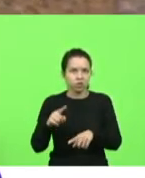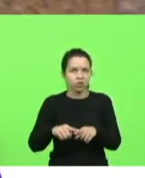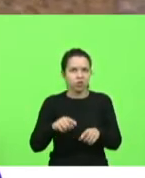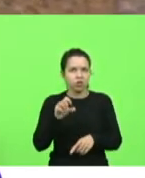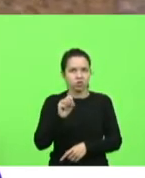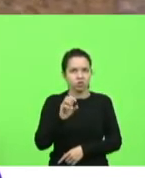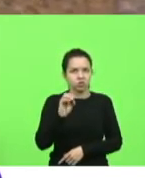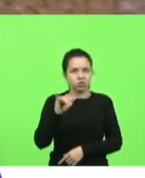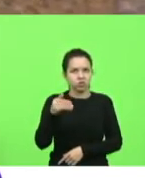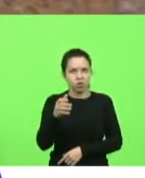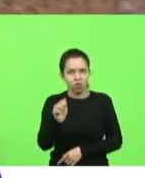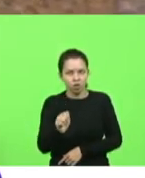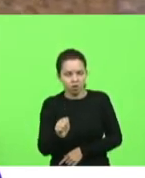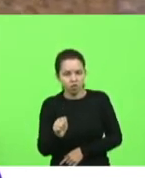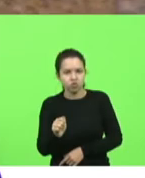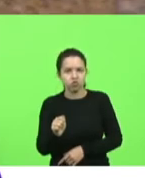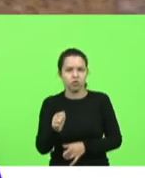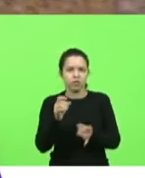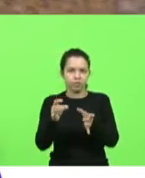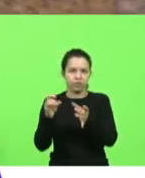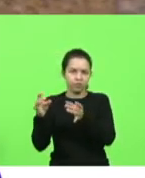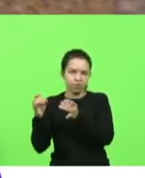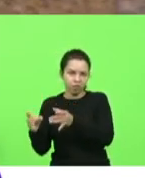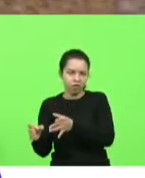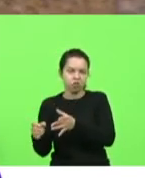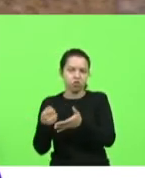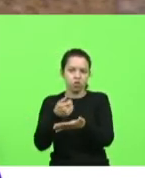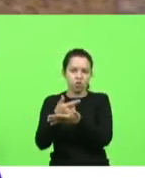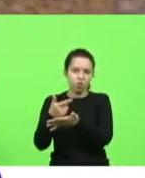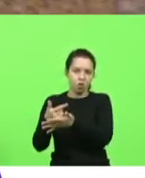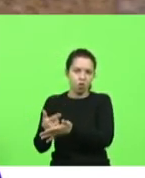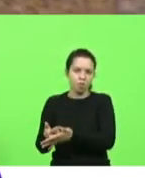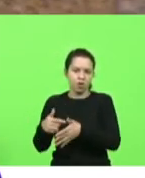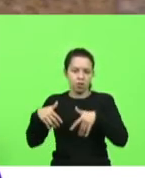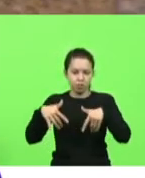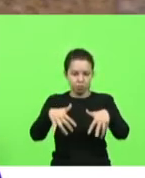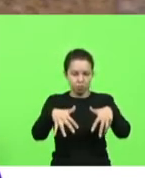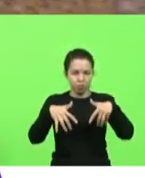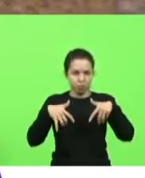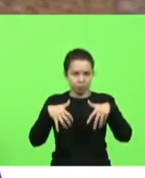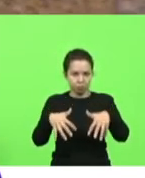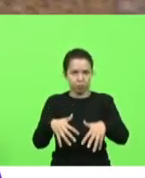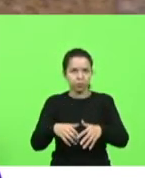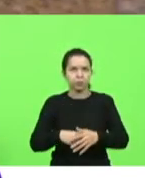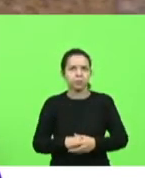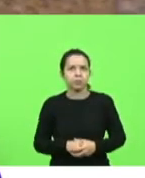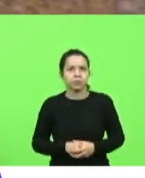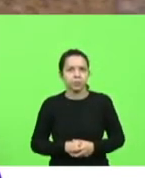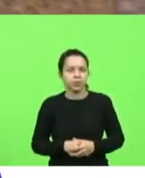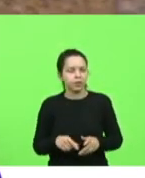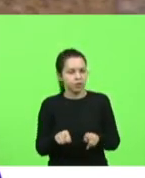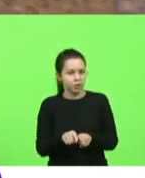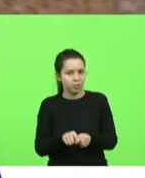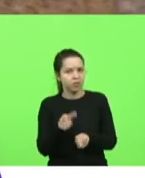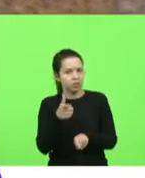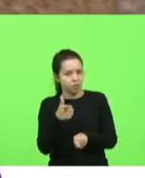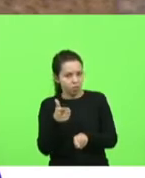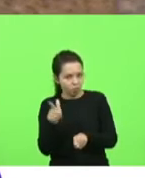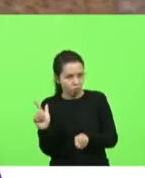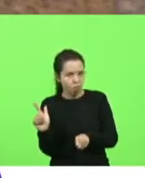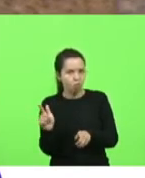fertilizante isso na teoria aliás isso na prática na teoria também tem outro comércio ali dentro